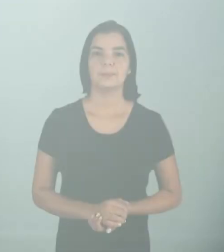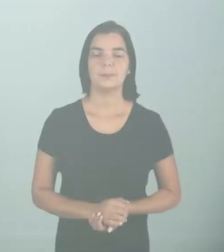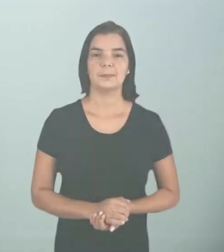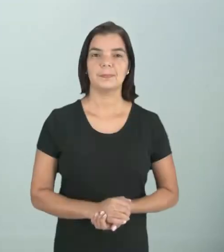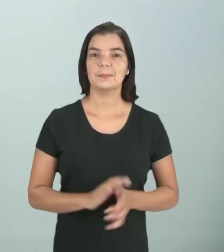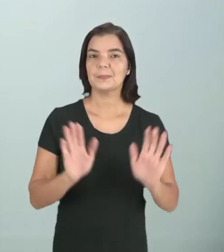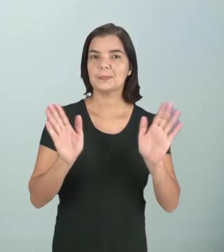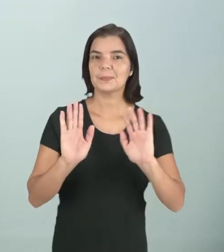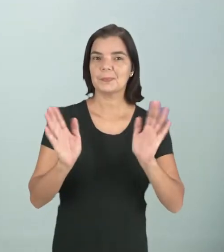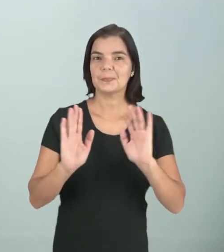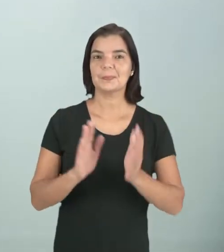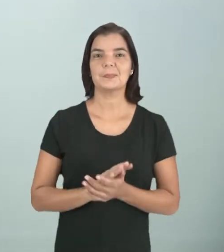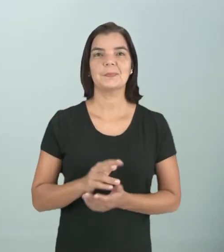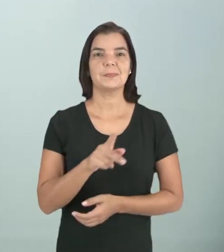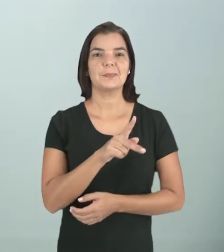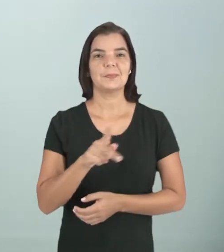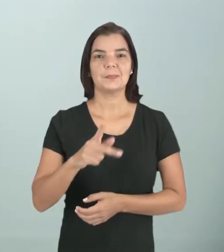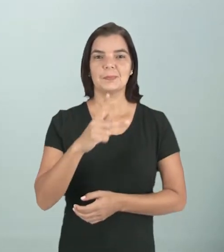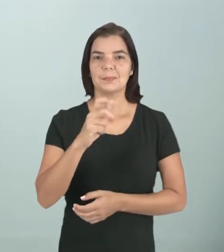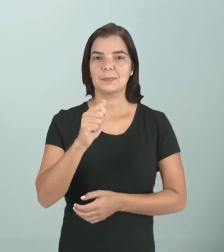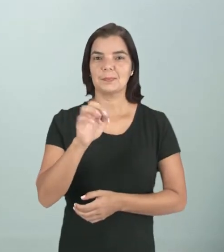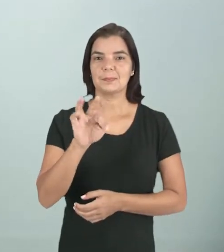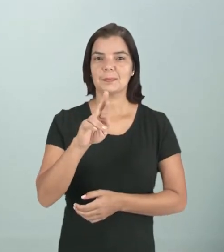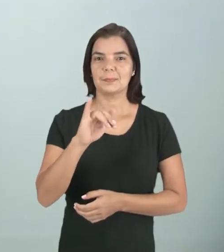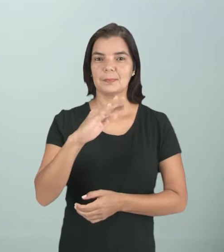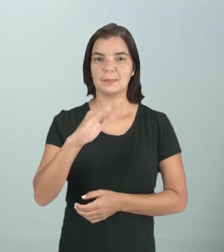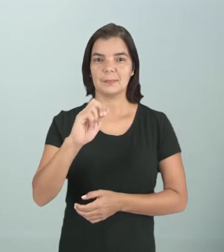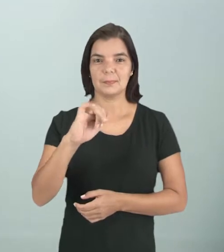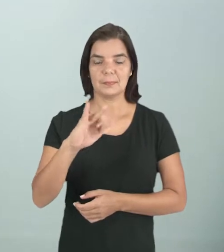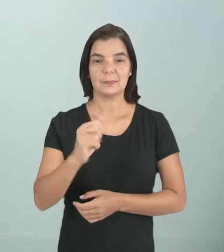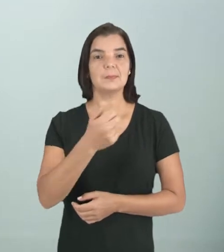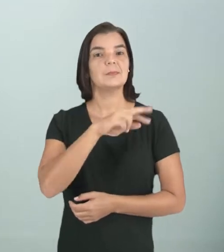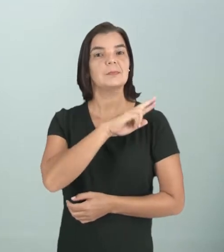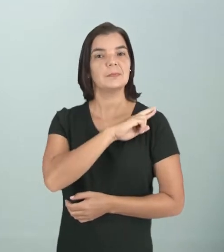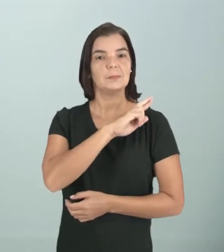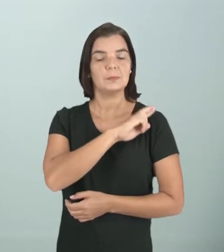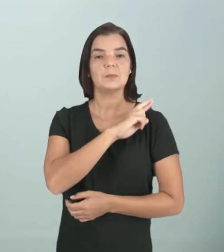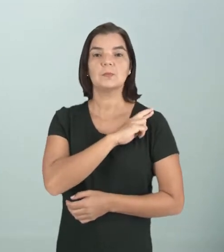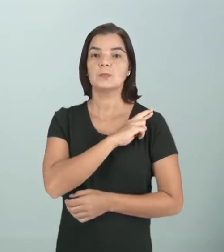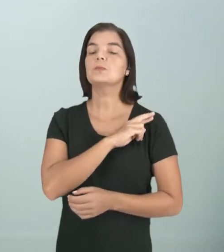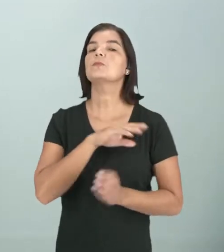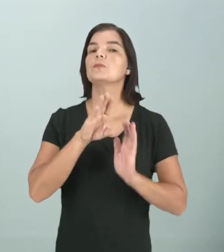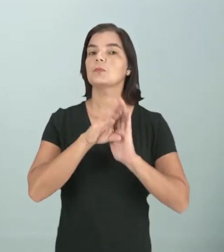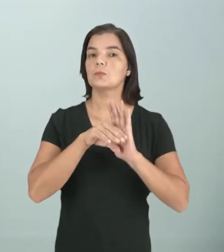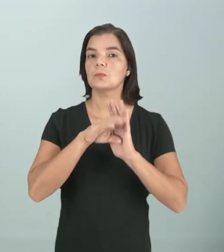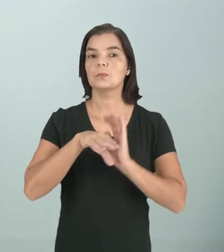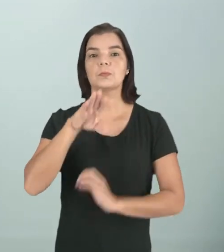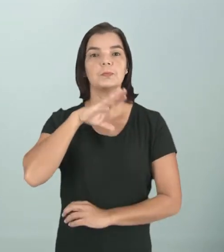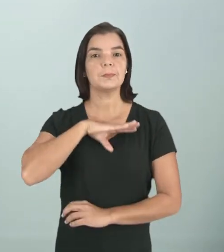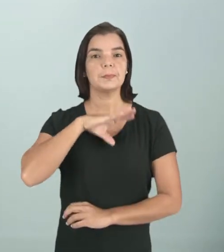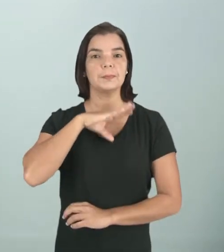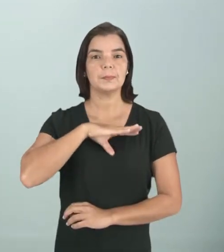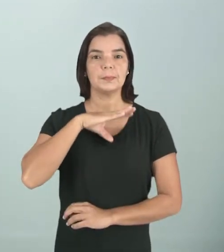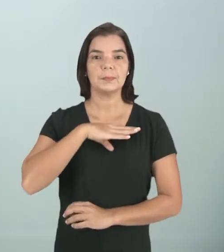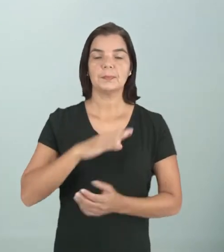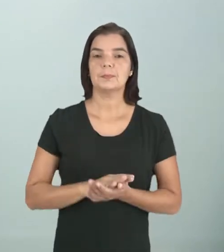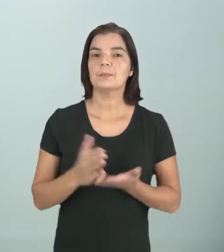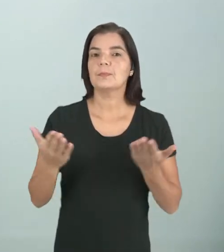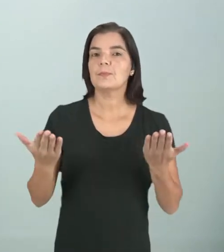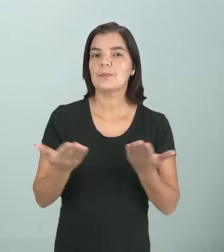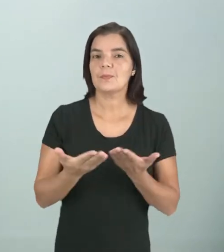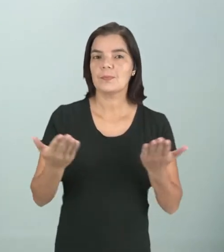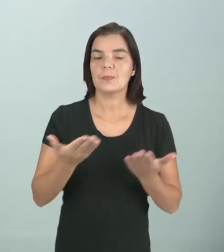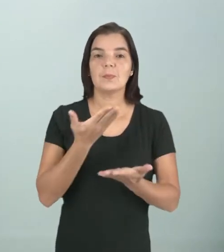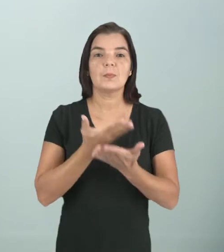Olá, eu sou a professora Patrícia Rufino, responsável pelo componente curricular de língua portuguesa. Hoje